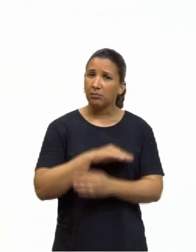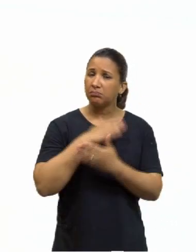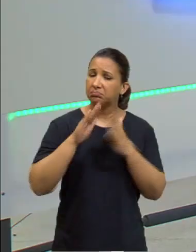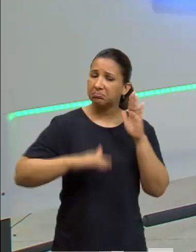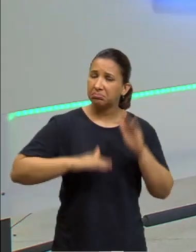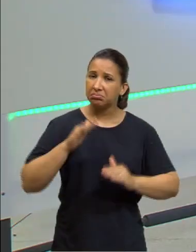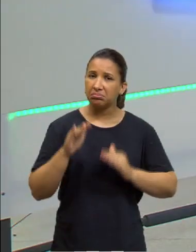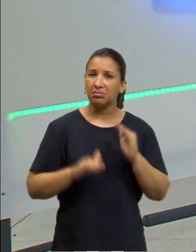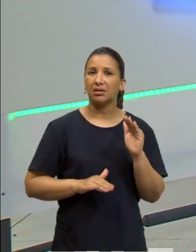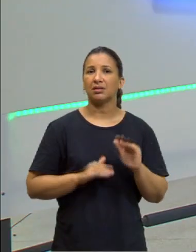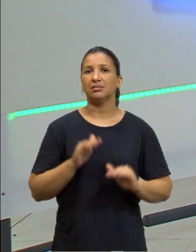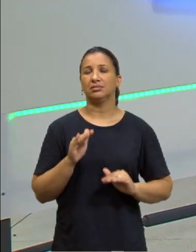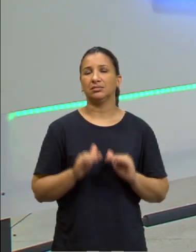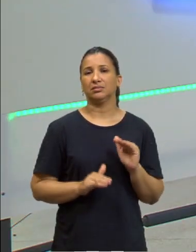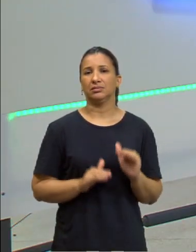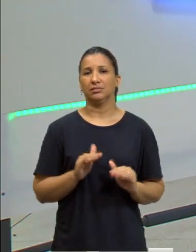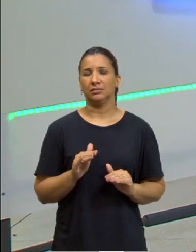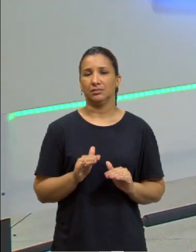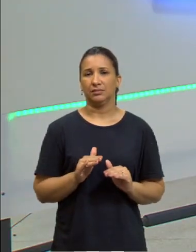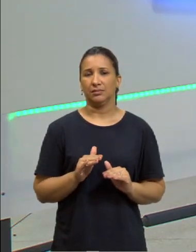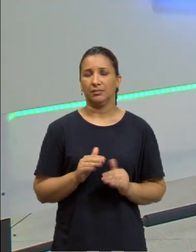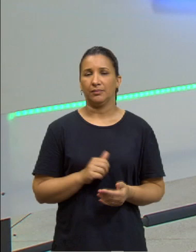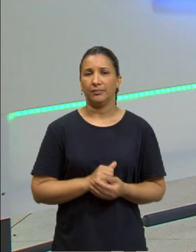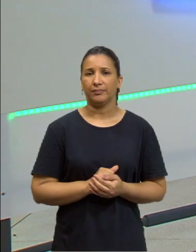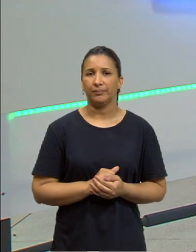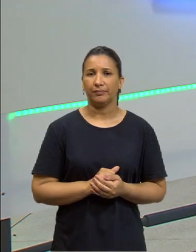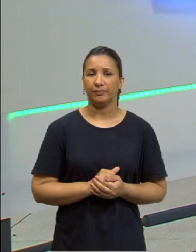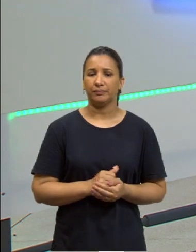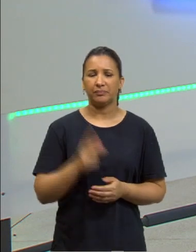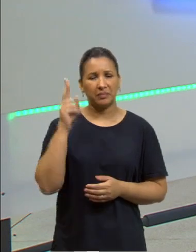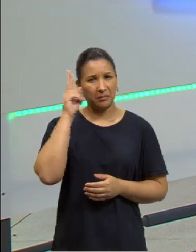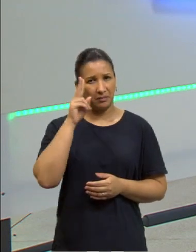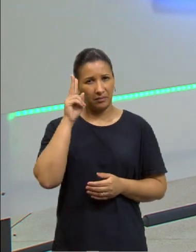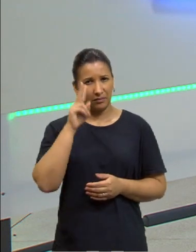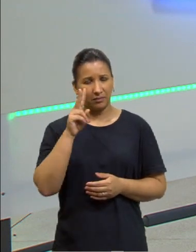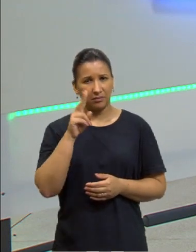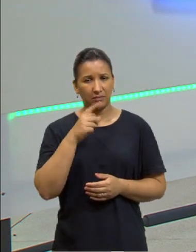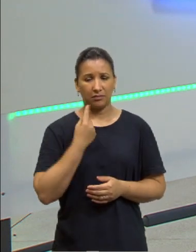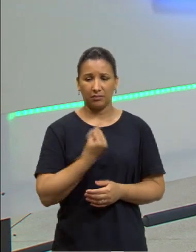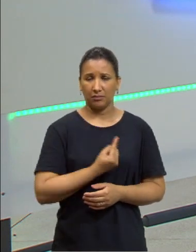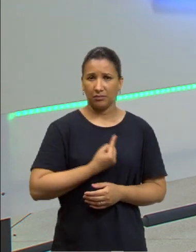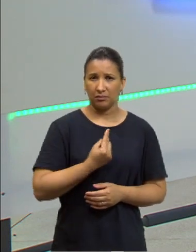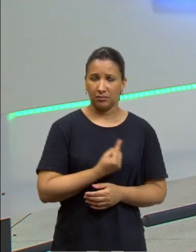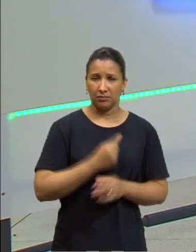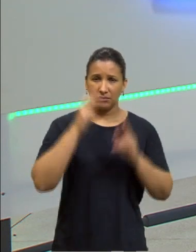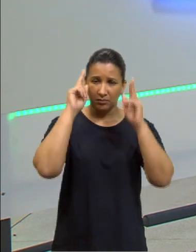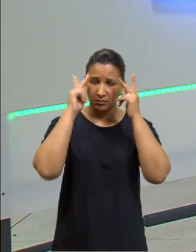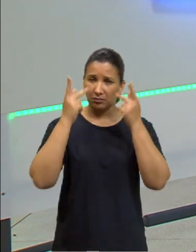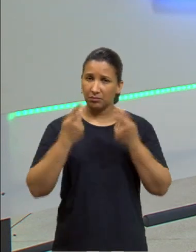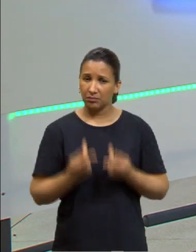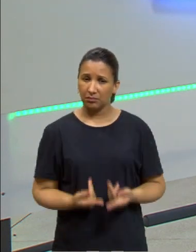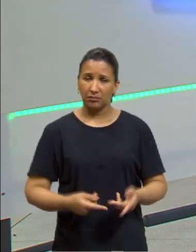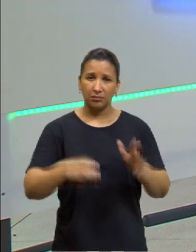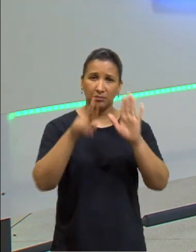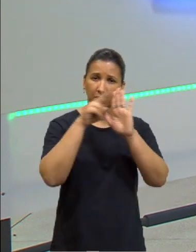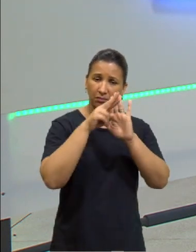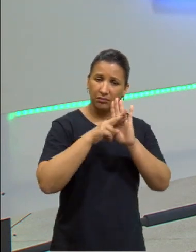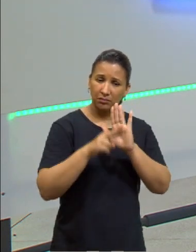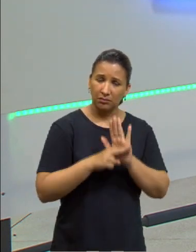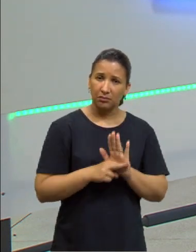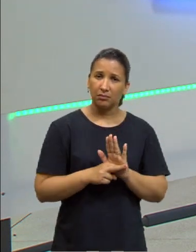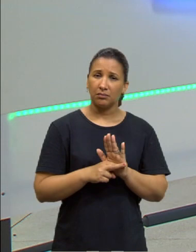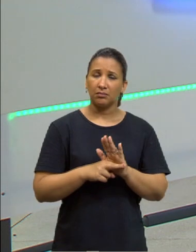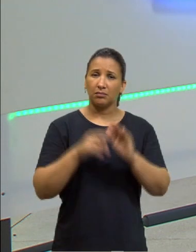ideia, mais ou menos essa ideia. Lembra que nós estamos falando aqui de autonomia humana, nós estamos falando em regras e normas,